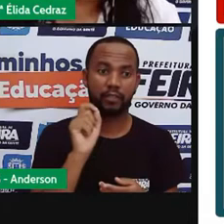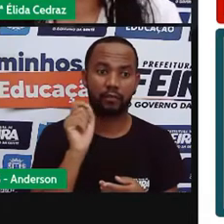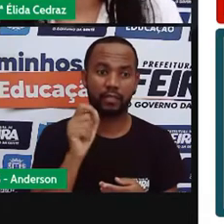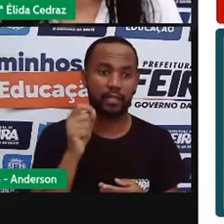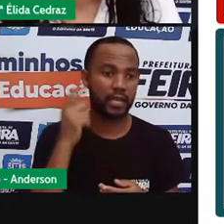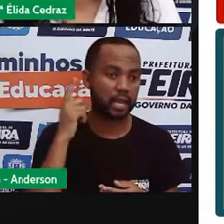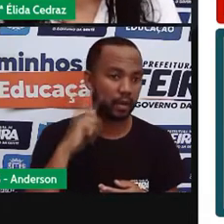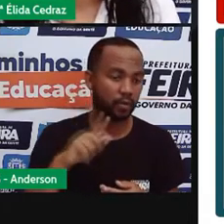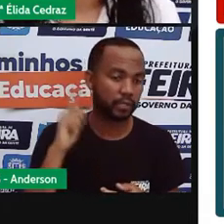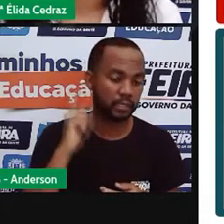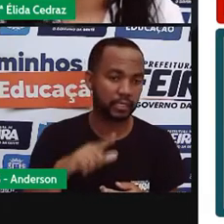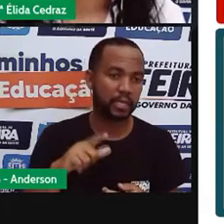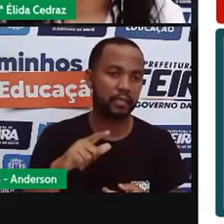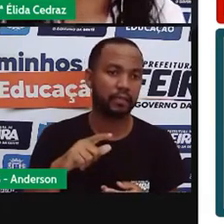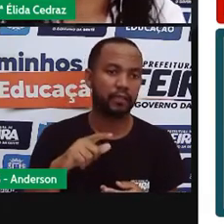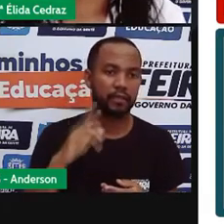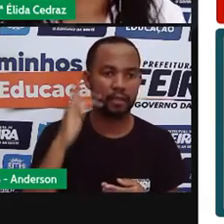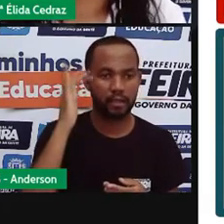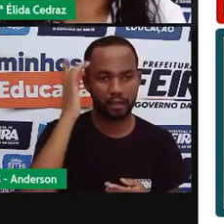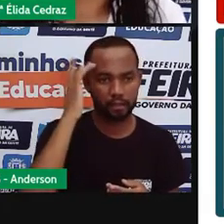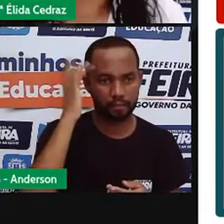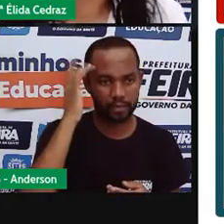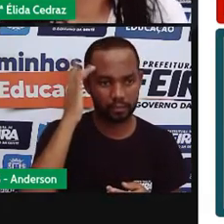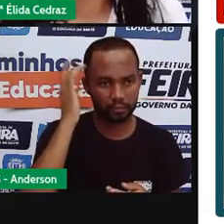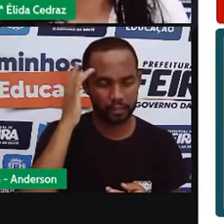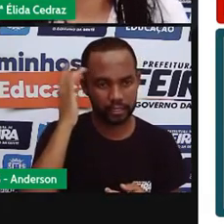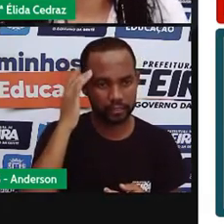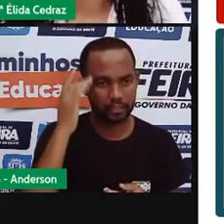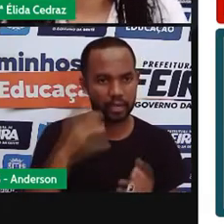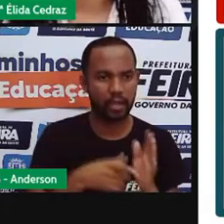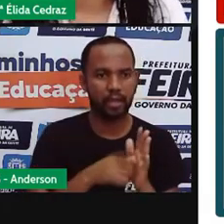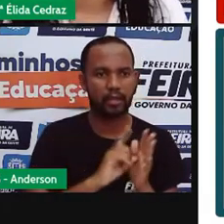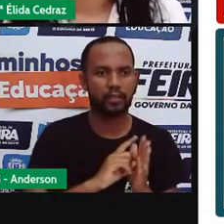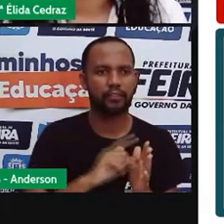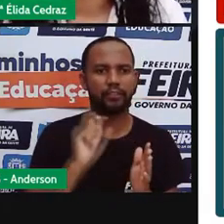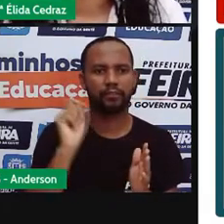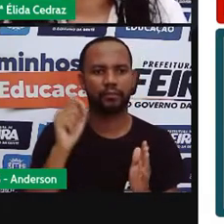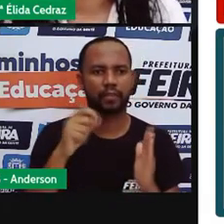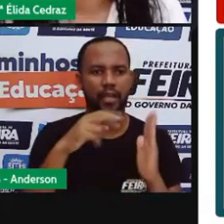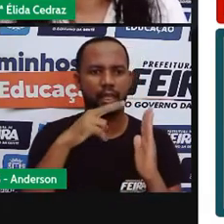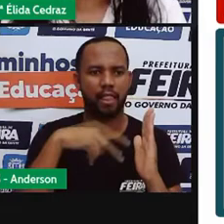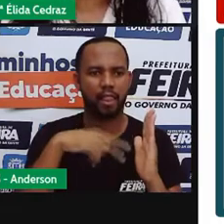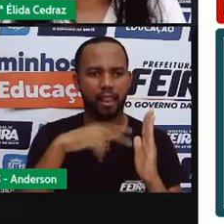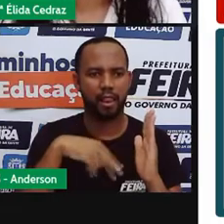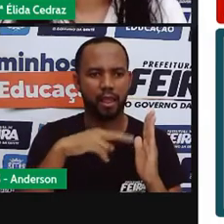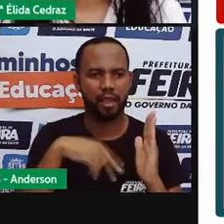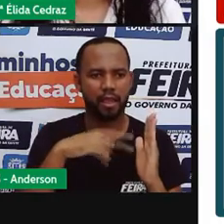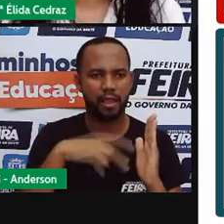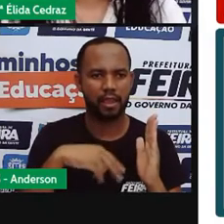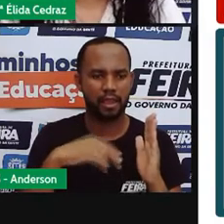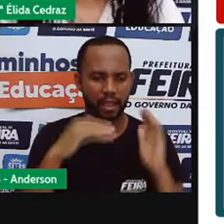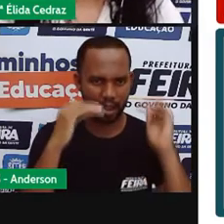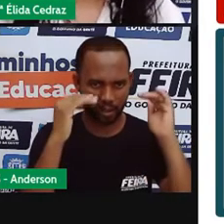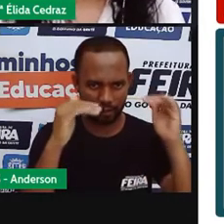ganhar um jogo, precisamos ler o manual, as regras do jogo.